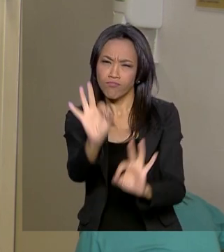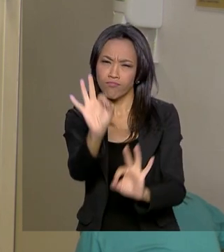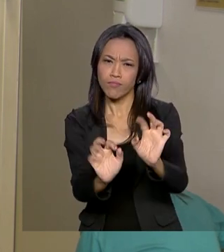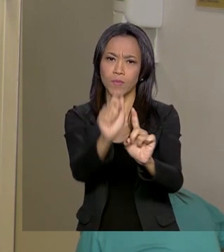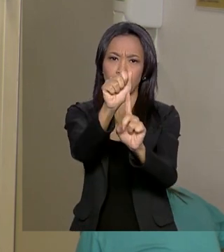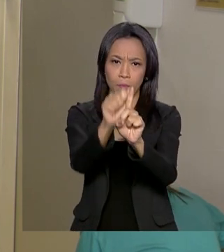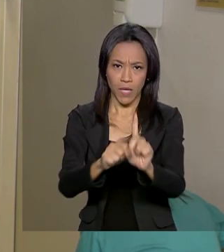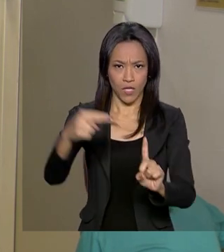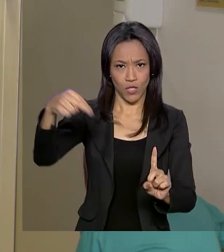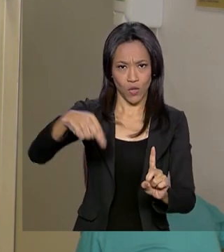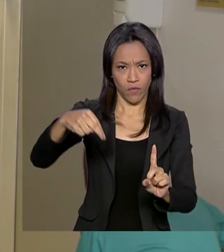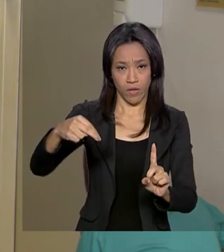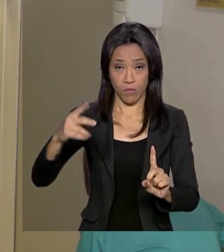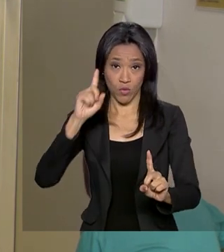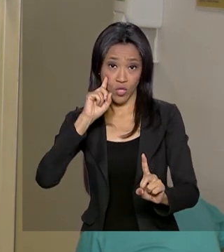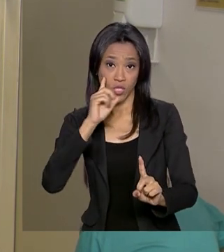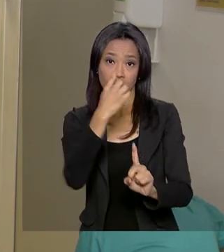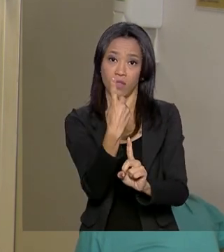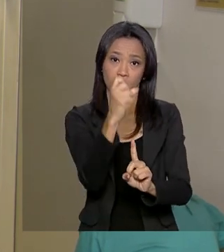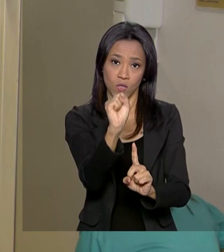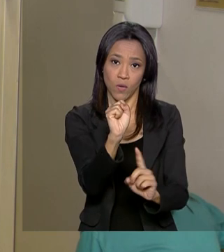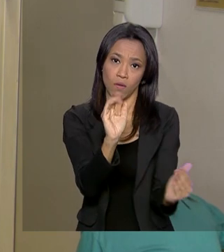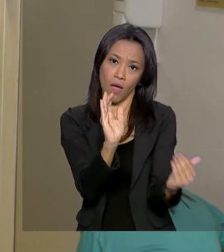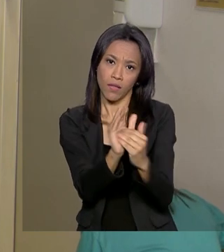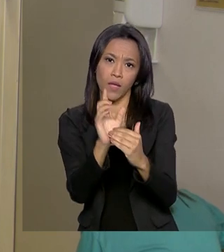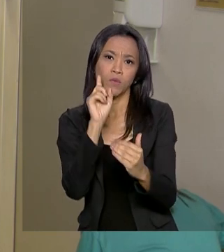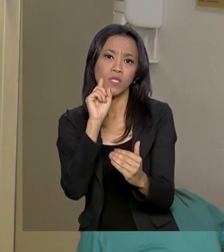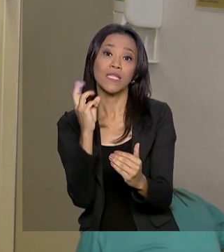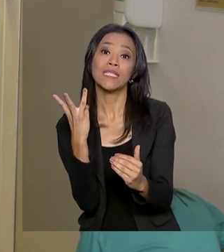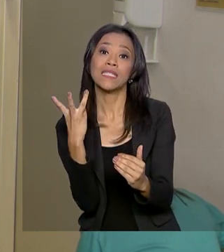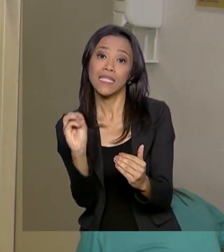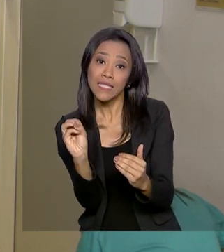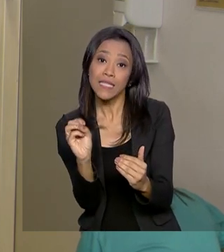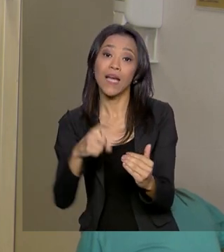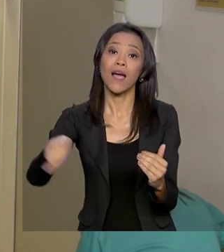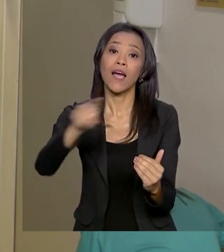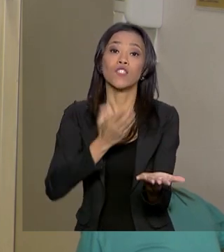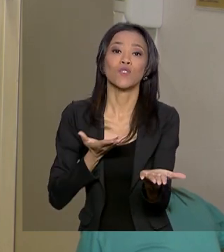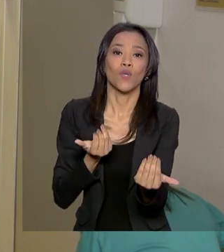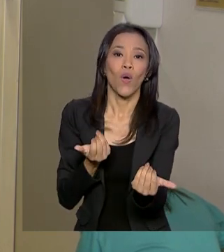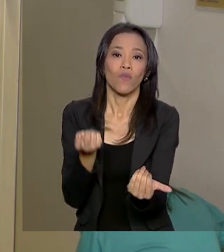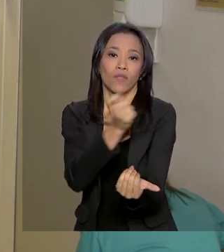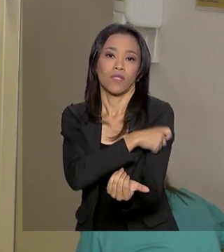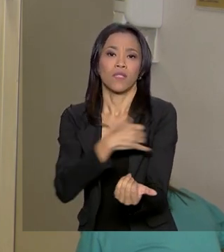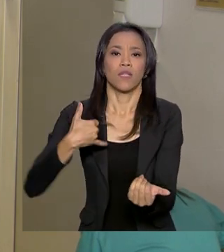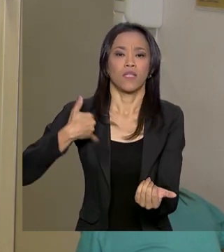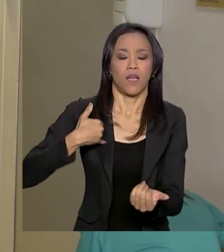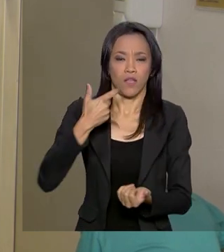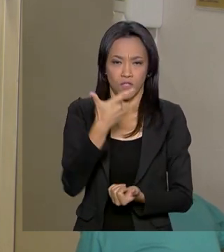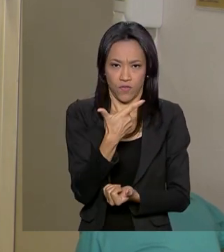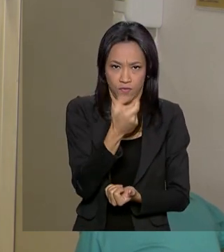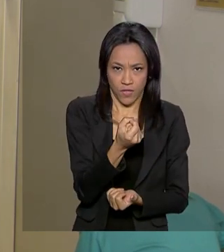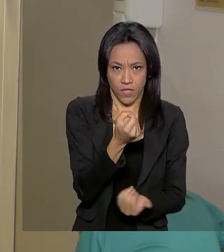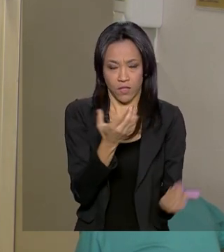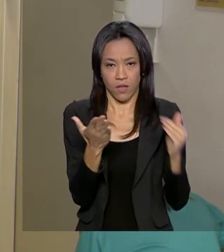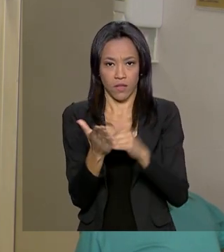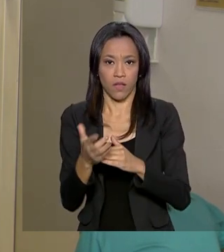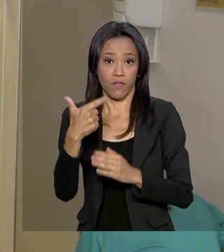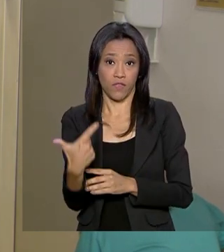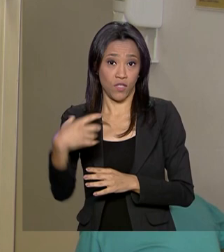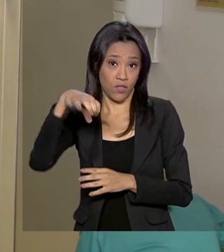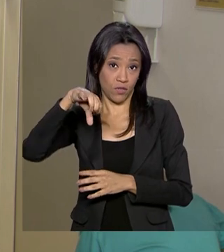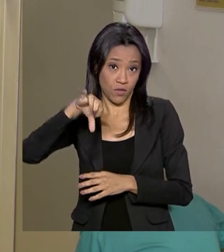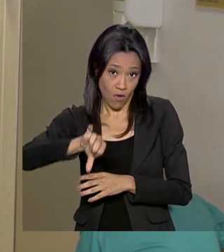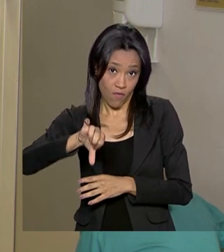novembro, entre os dias dezoito e trinta para a vacinação de jovens entre vinte e vinte e nove anos